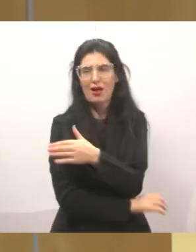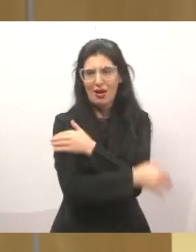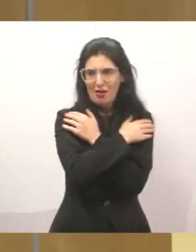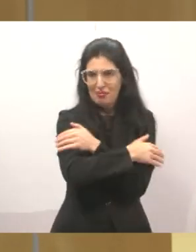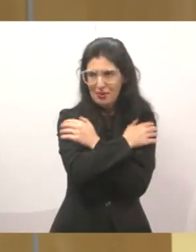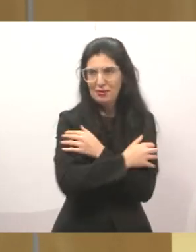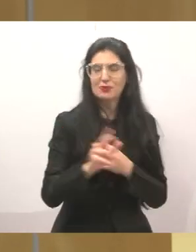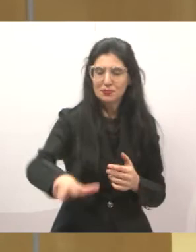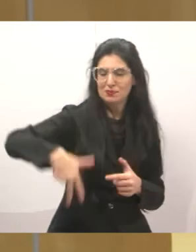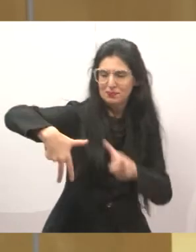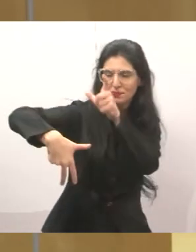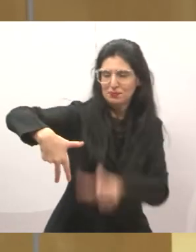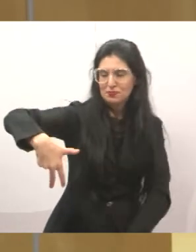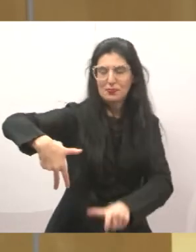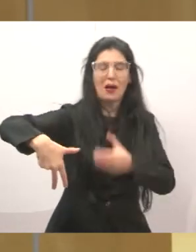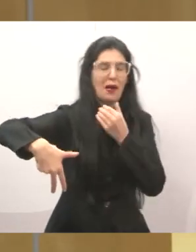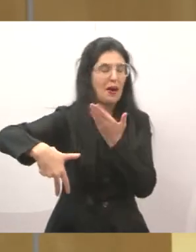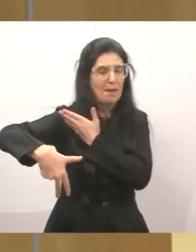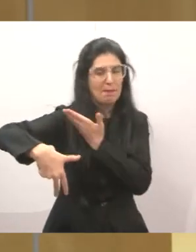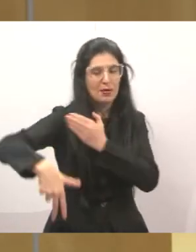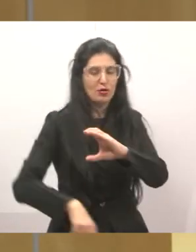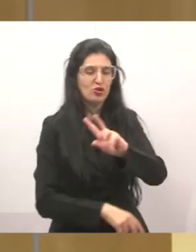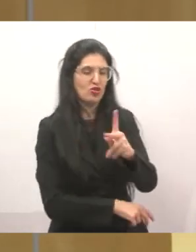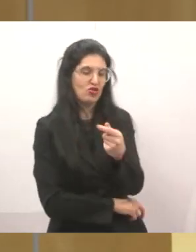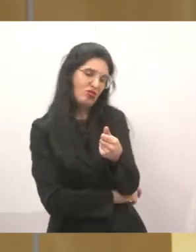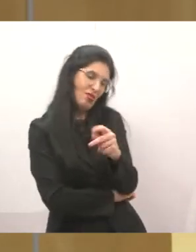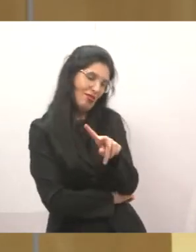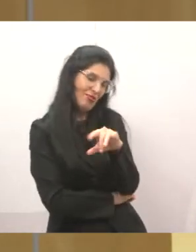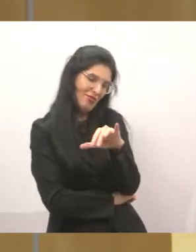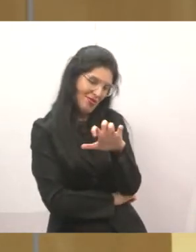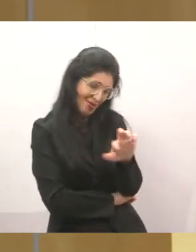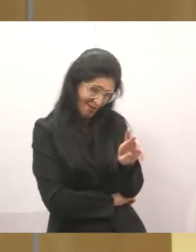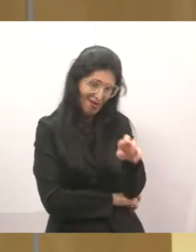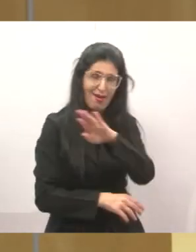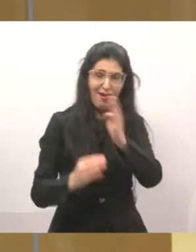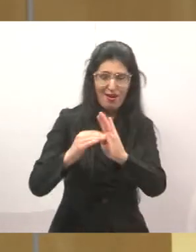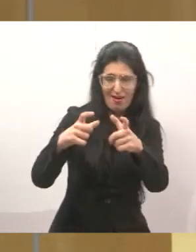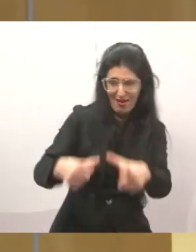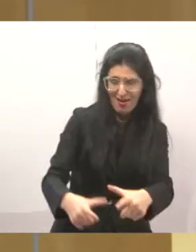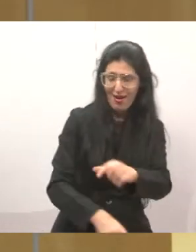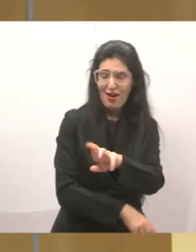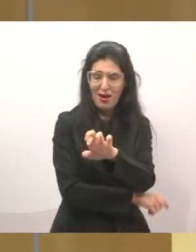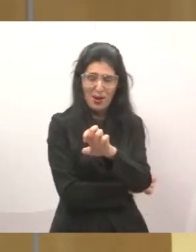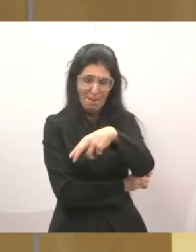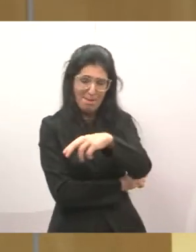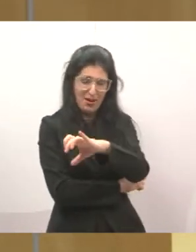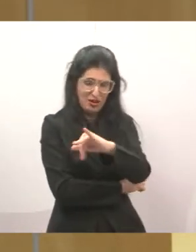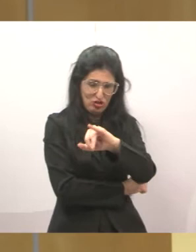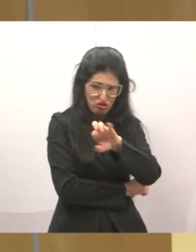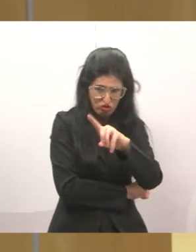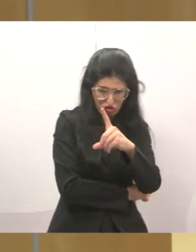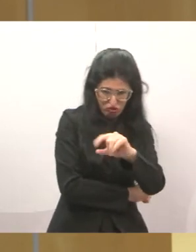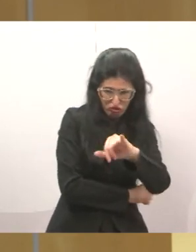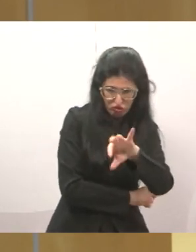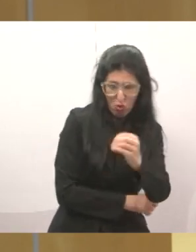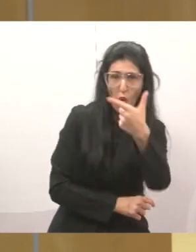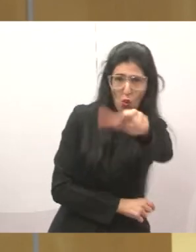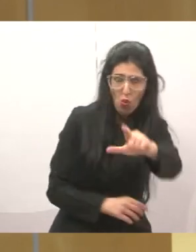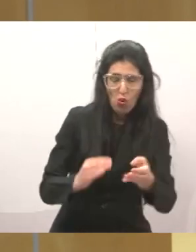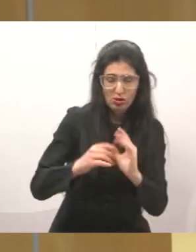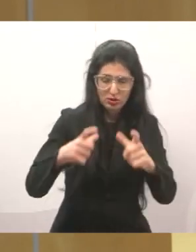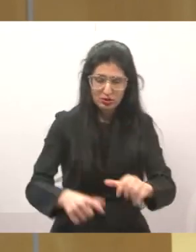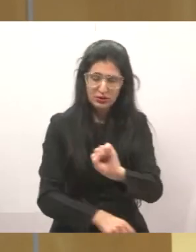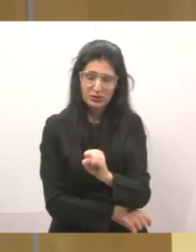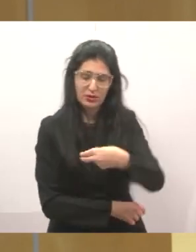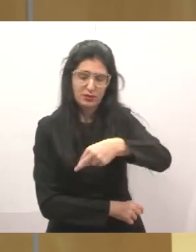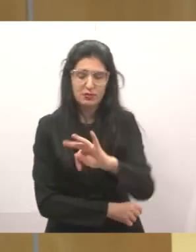mandar um abraço para o nosso amigo Xavier, lá do Remédio, para o Coelho, lá de Santa Marina, são pessoas que acompanham aí o